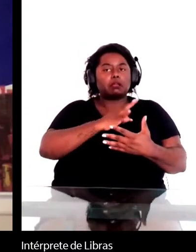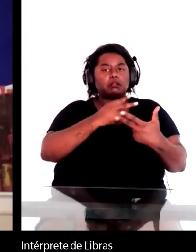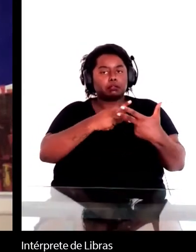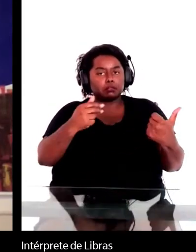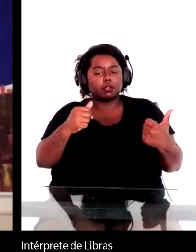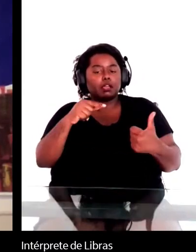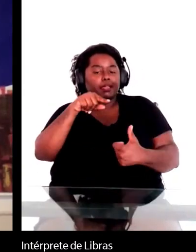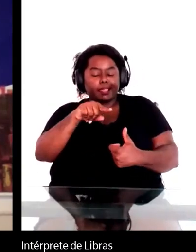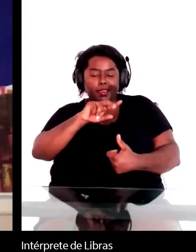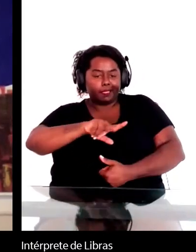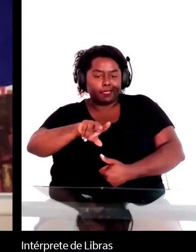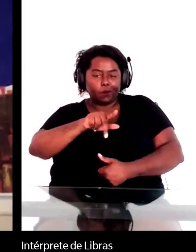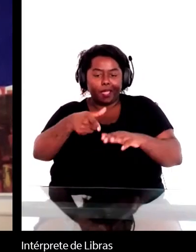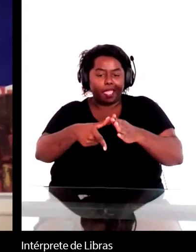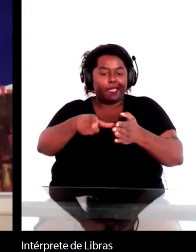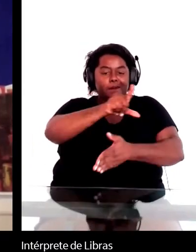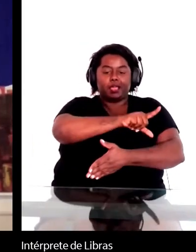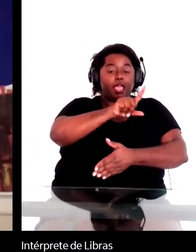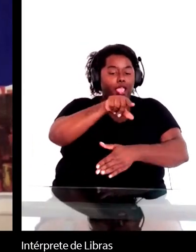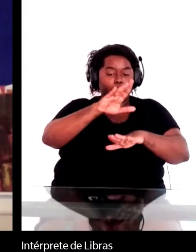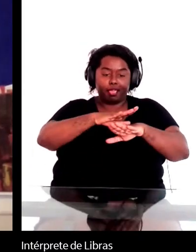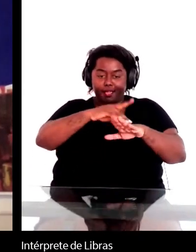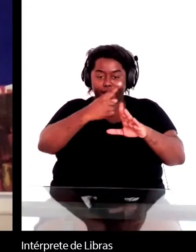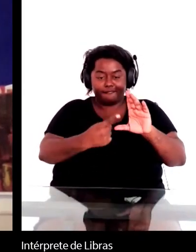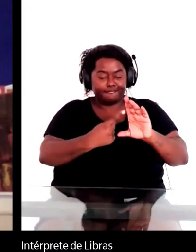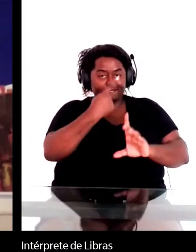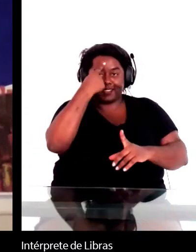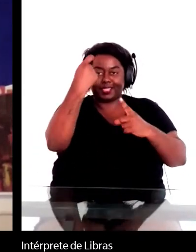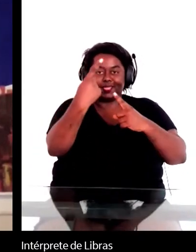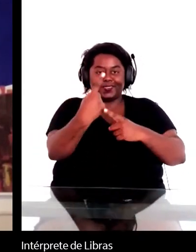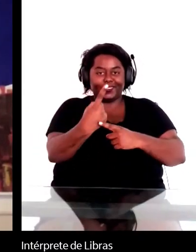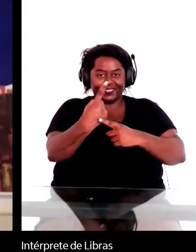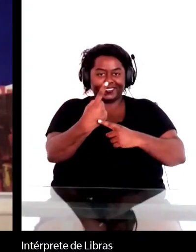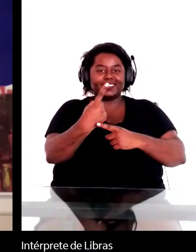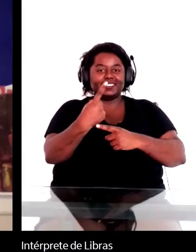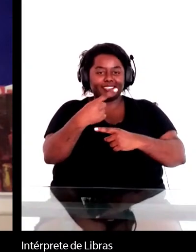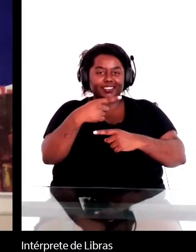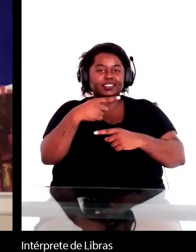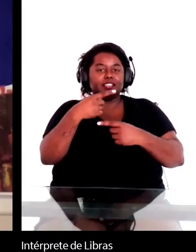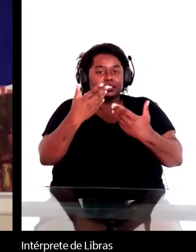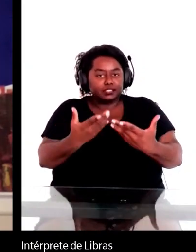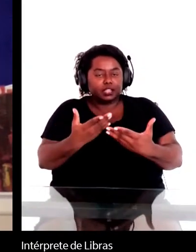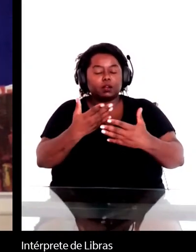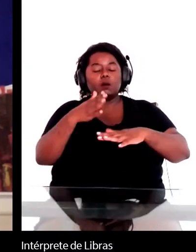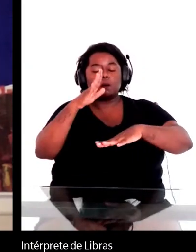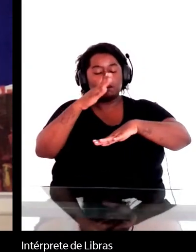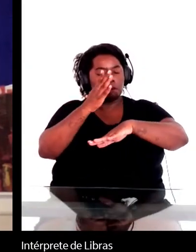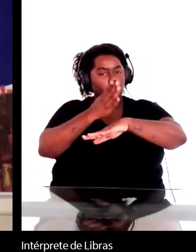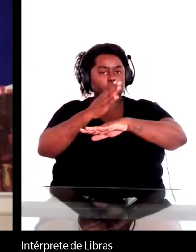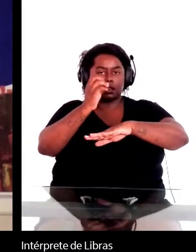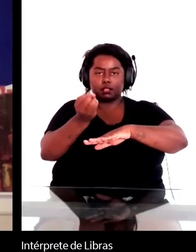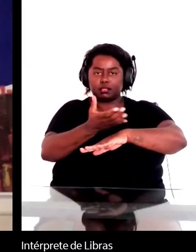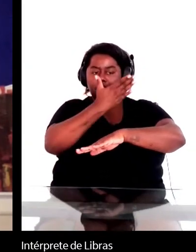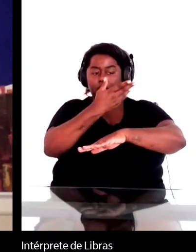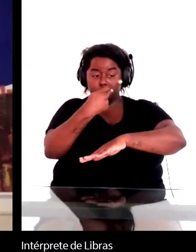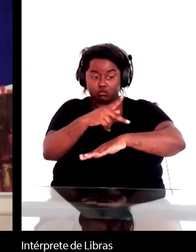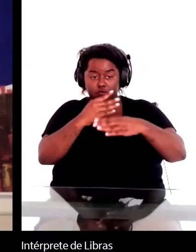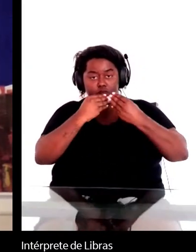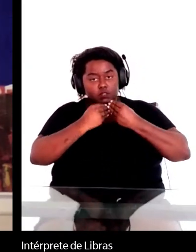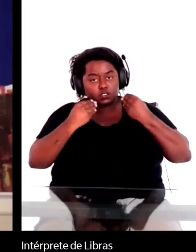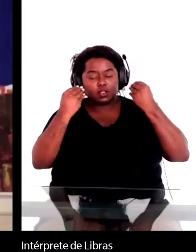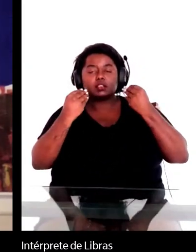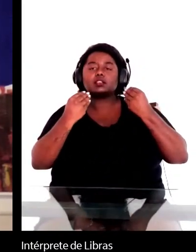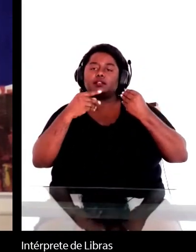inventor das borboletas, dos romances modernistas. Então, a modernidade de Machado é um tema que precisa